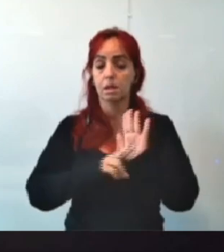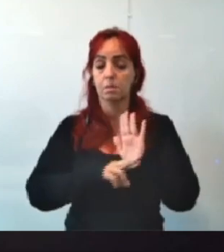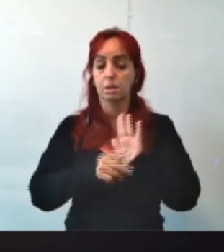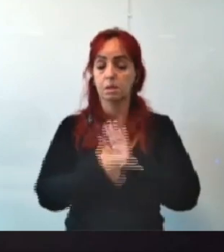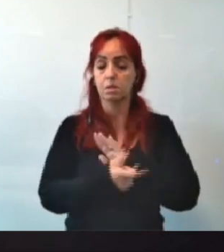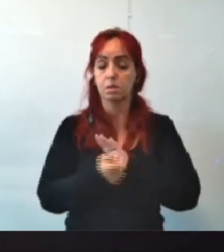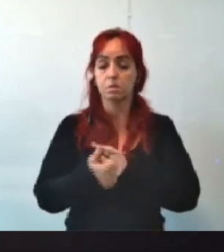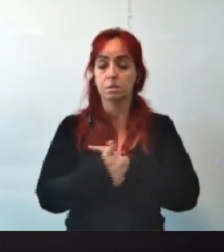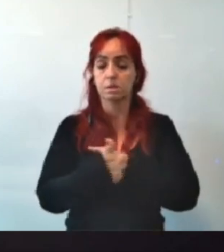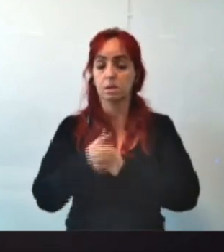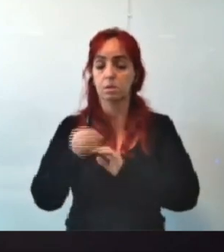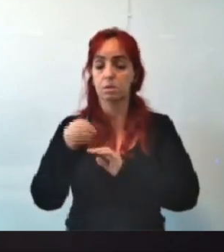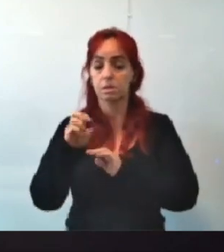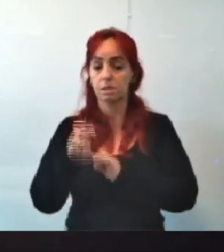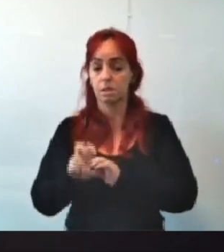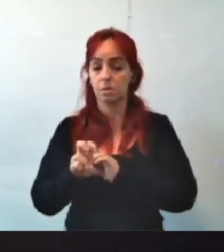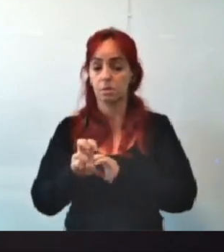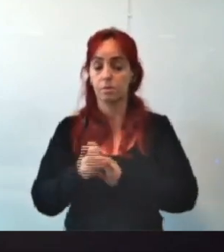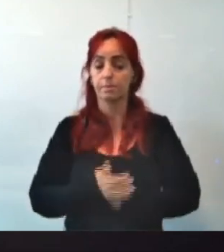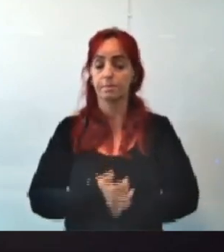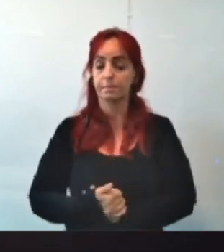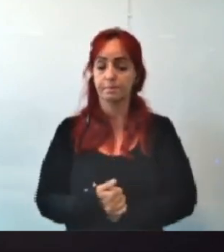2105 de 2024.